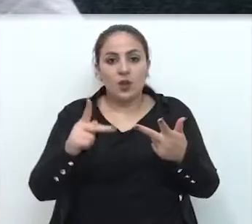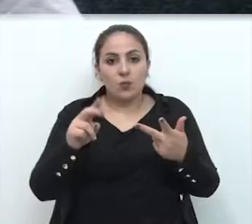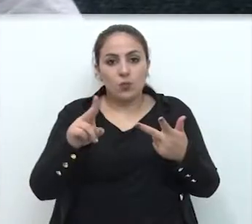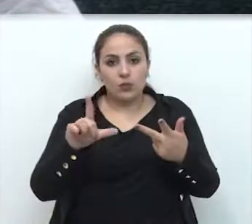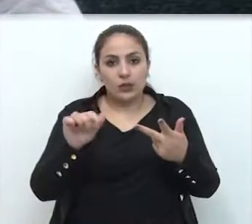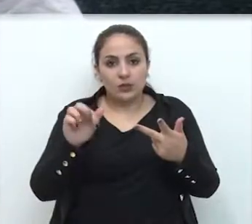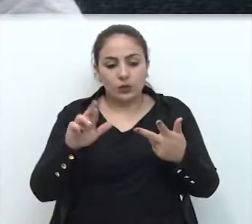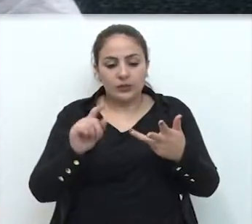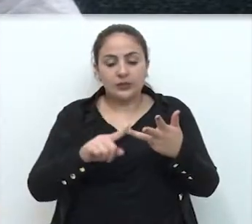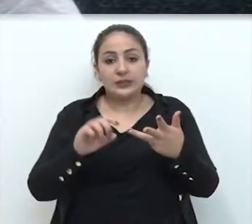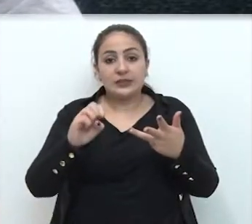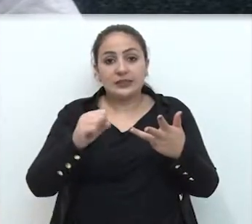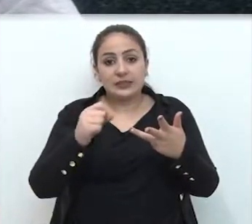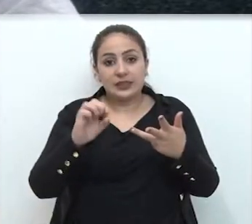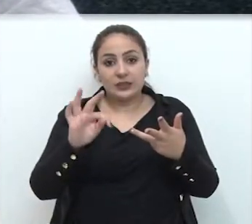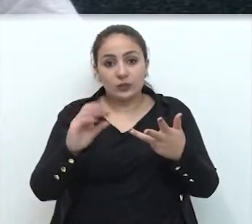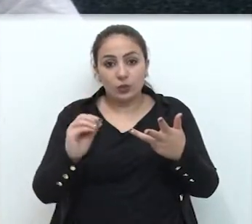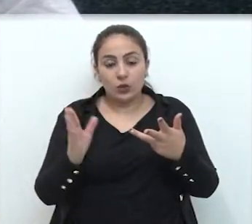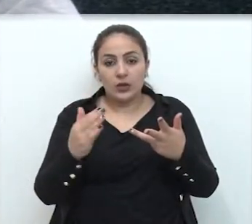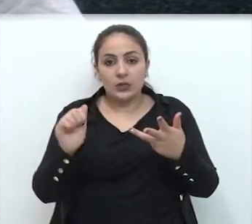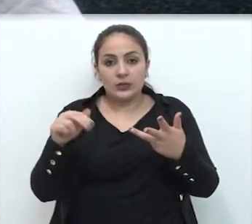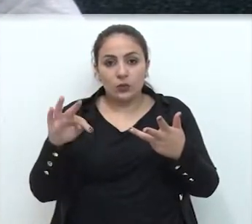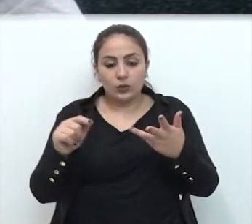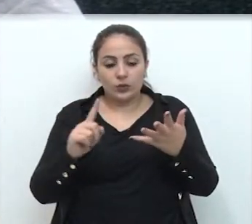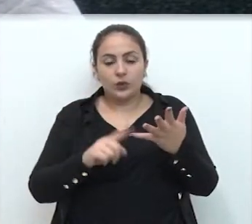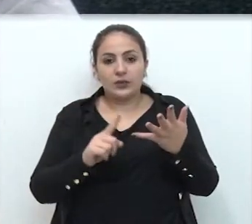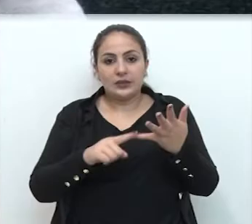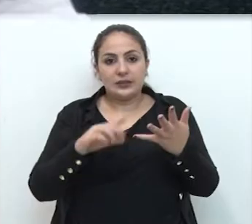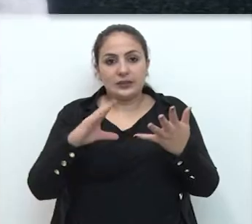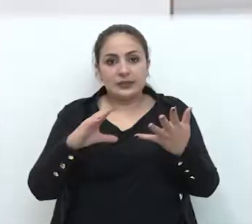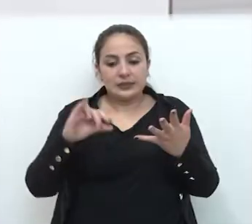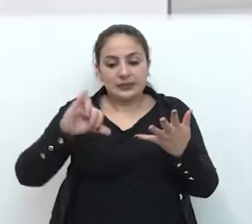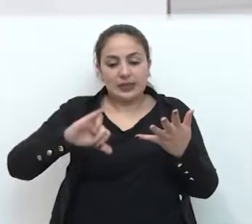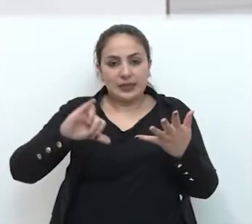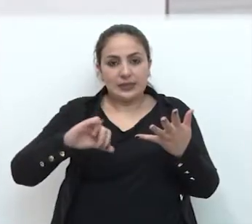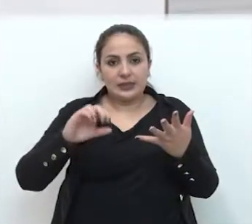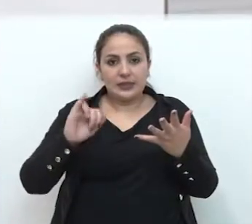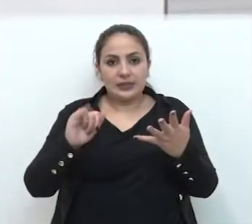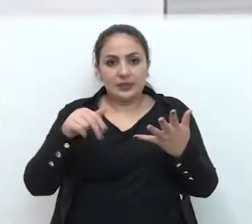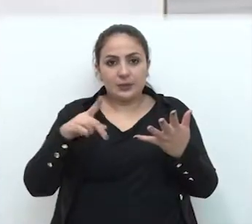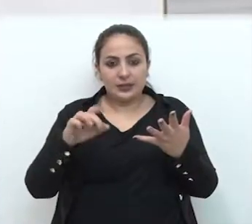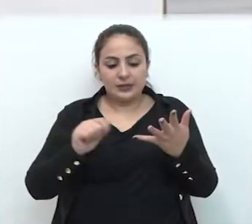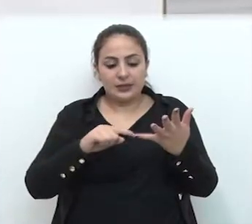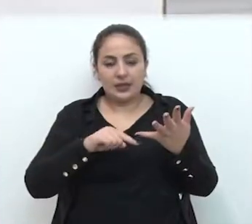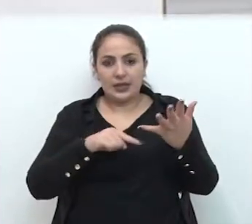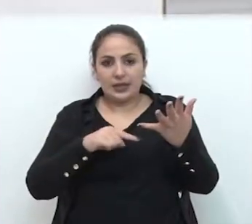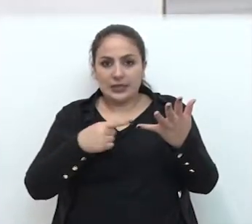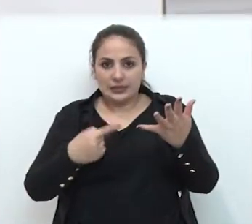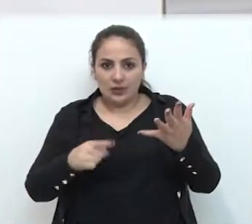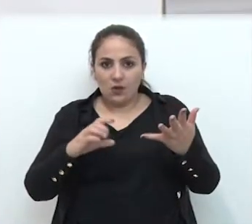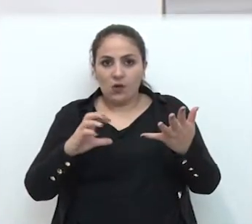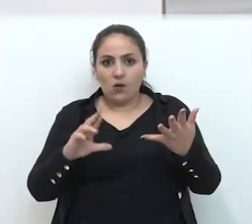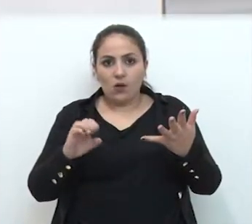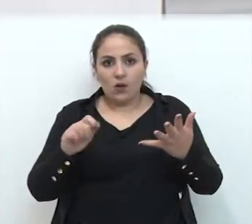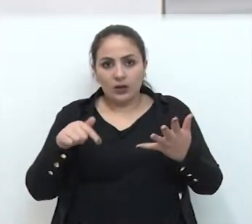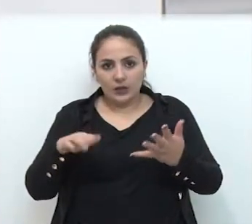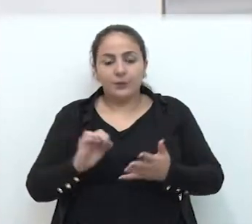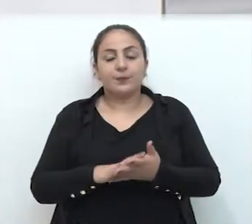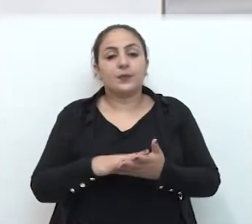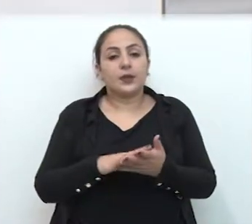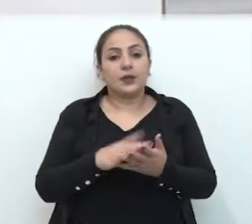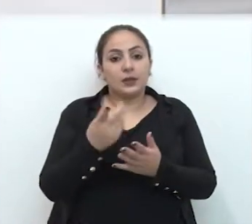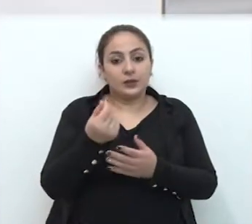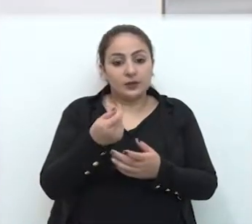Santo Antônio do Capinzal, Sede Independência e São Roque. Para custear o investimento, o parlamentar